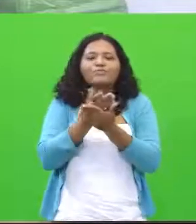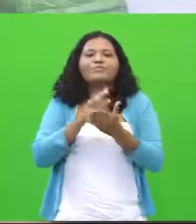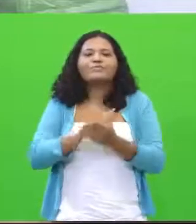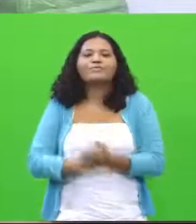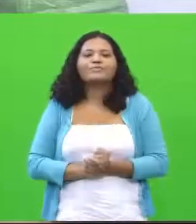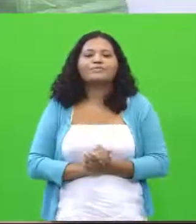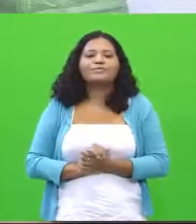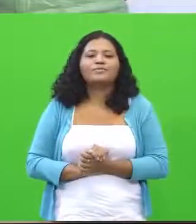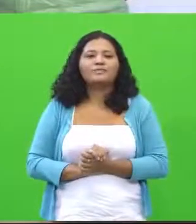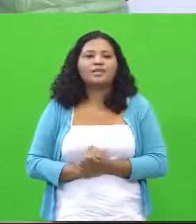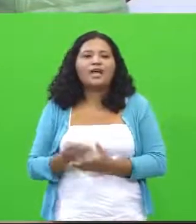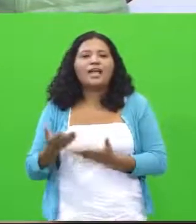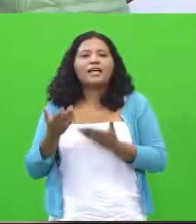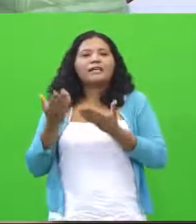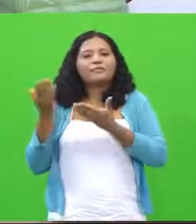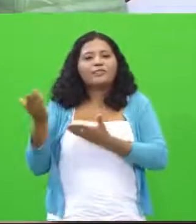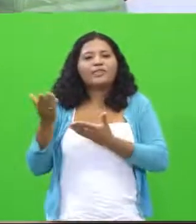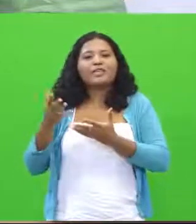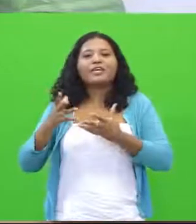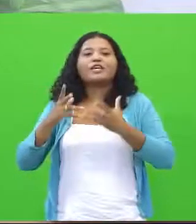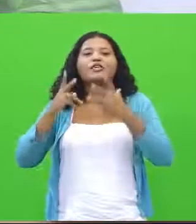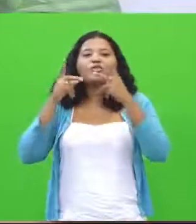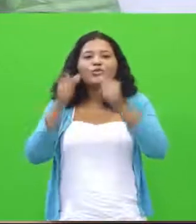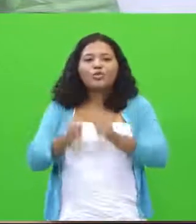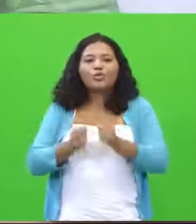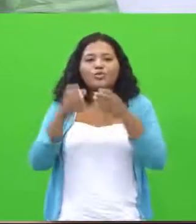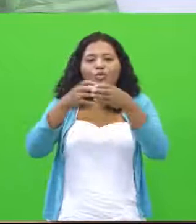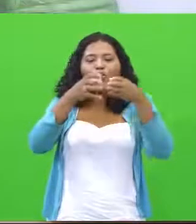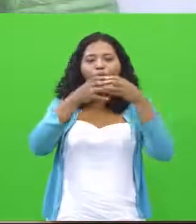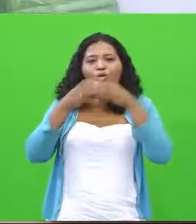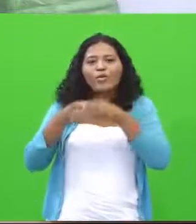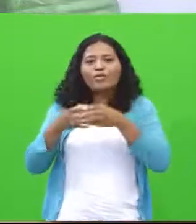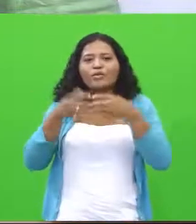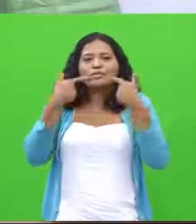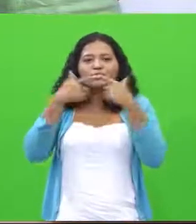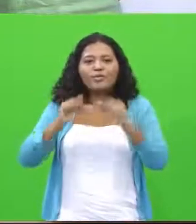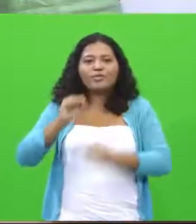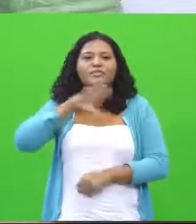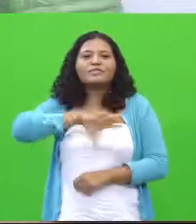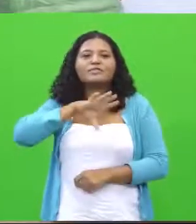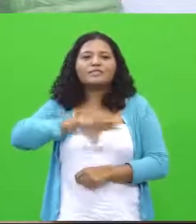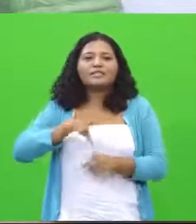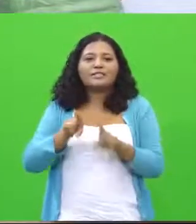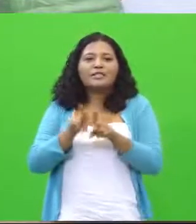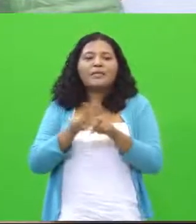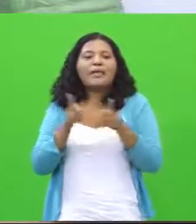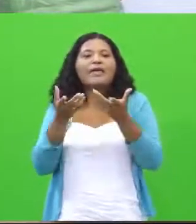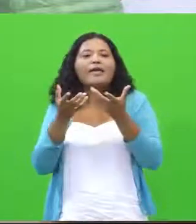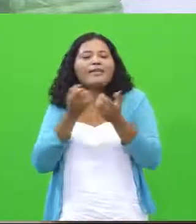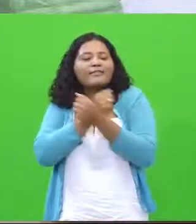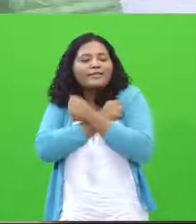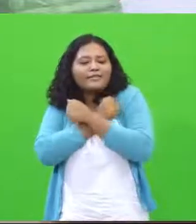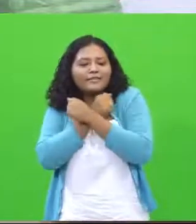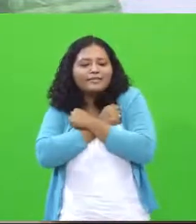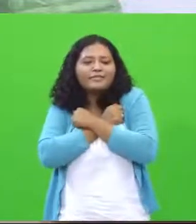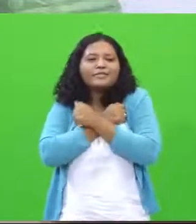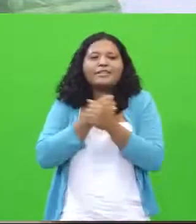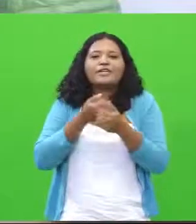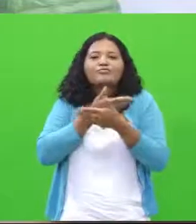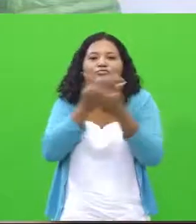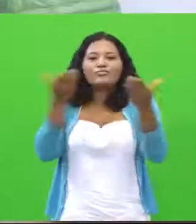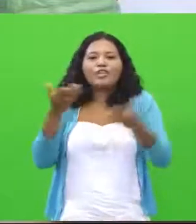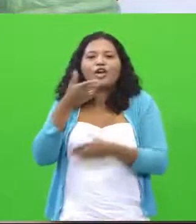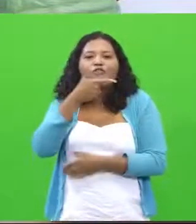certo? Aqui estão a equipe toda de Língua Portuguesa, que quer estender um abraço neste 21 de maio